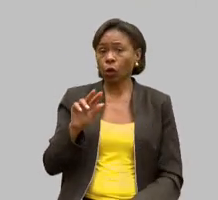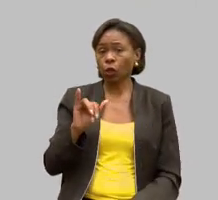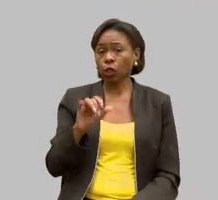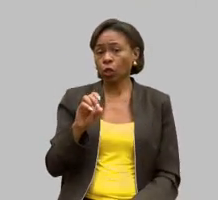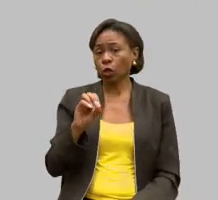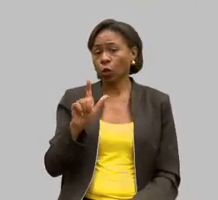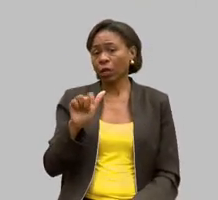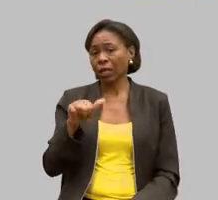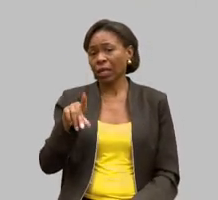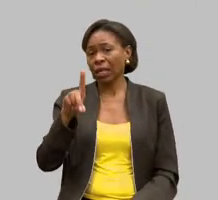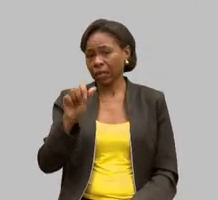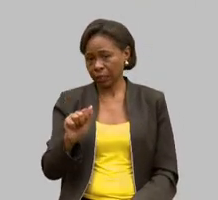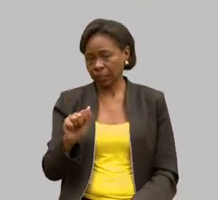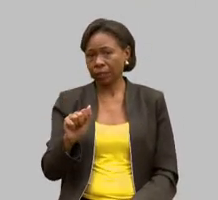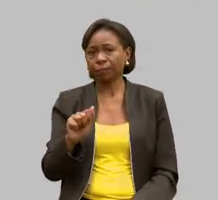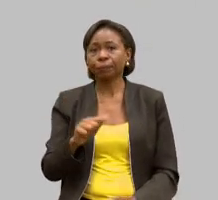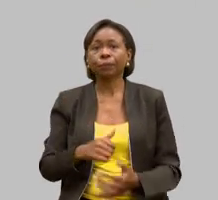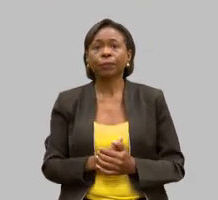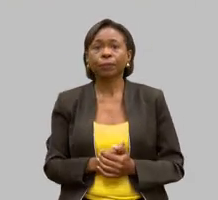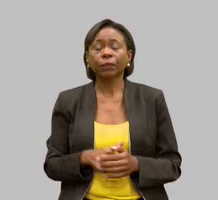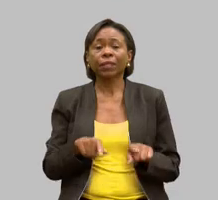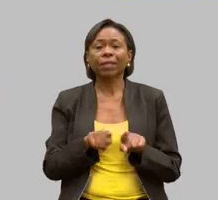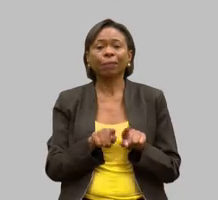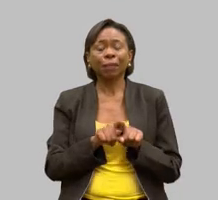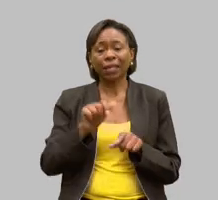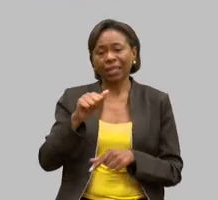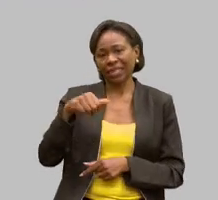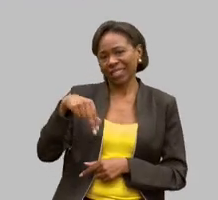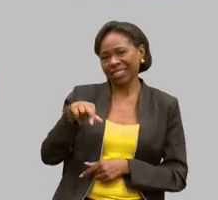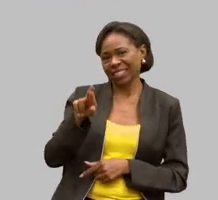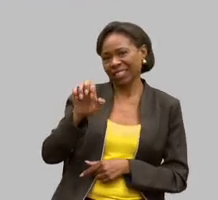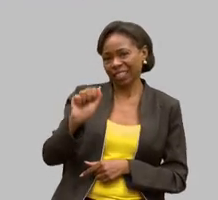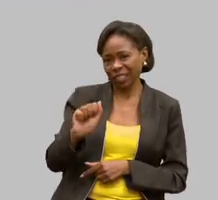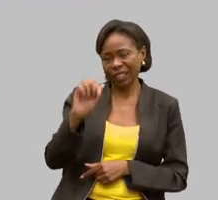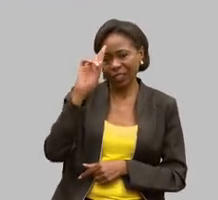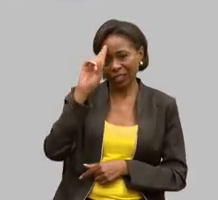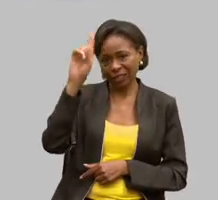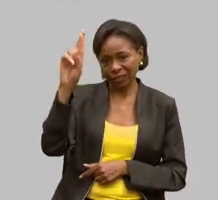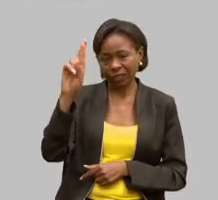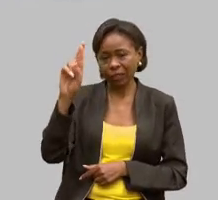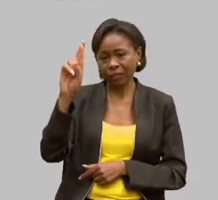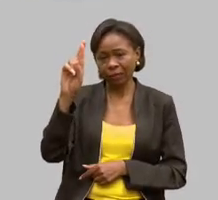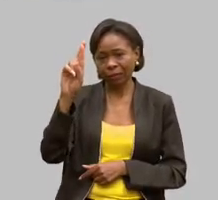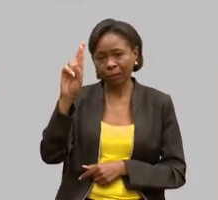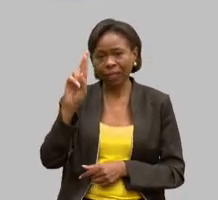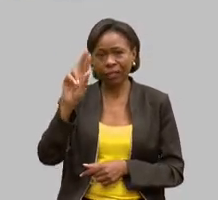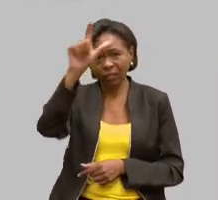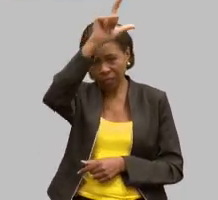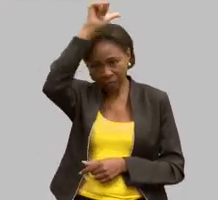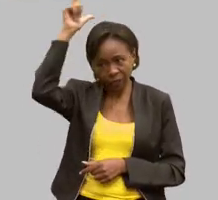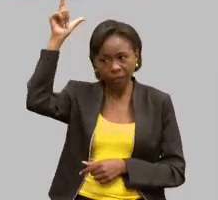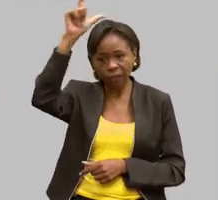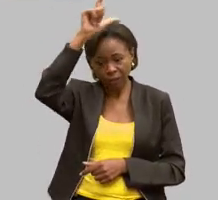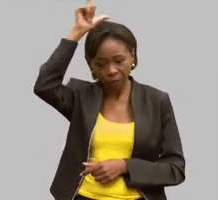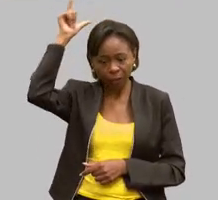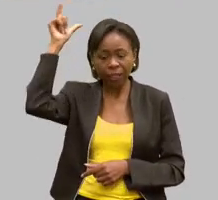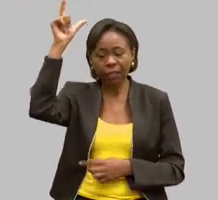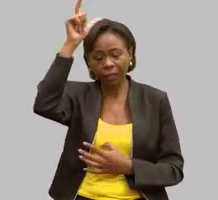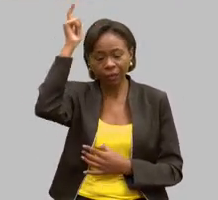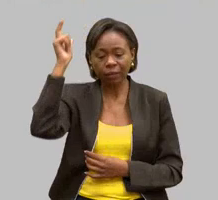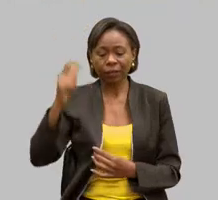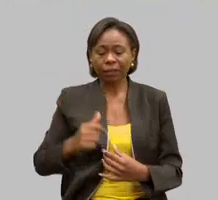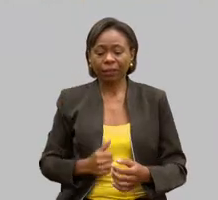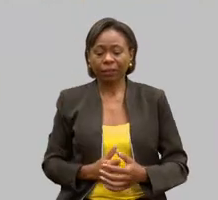Carvalho, diretor-geral da APAE de Santa Luzia. Coisa boa tê-la aqui também, Andréa. É uma data muito especial para todos nós, e a sua